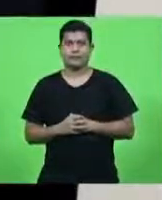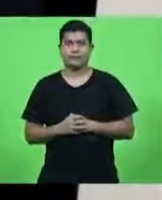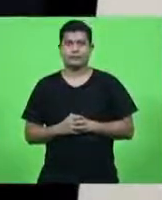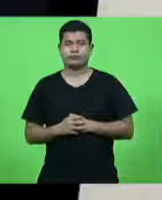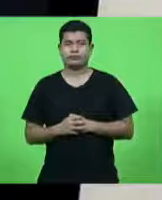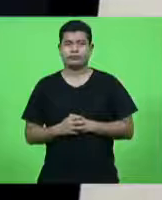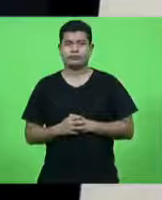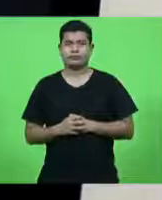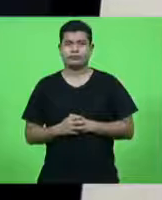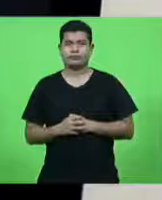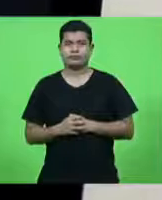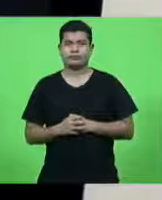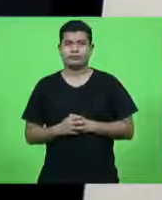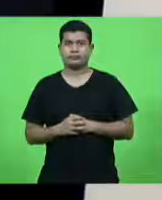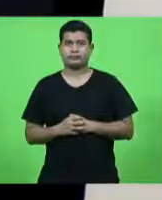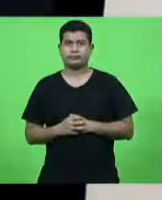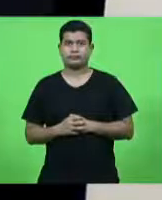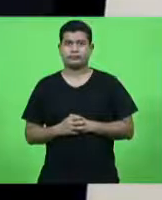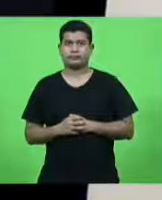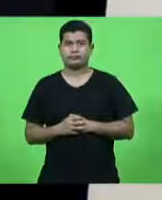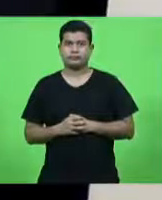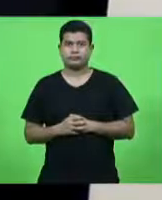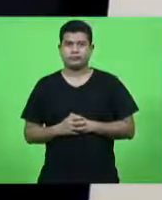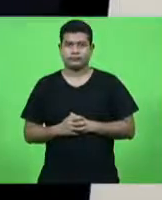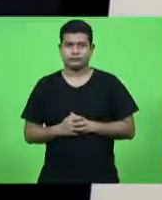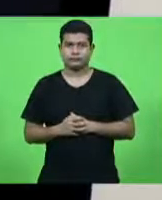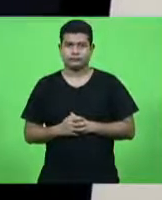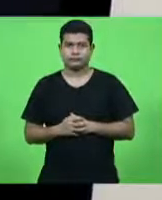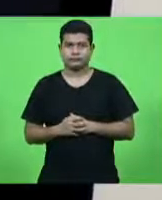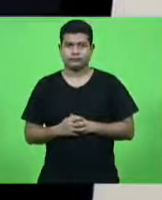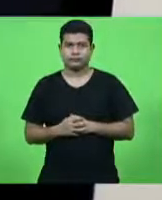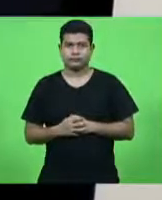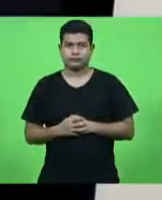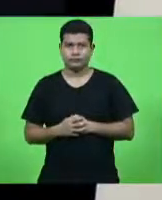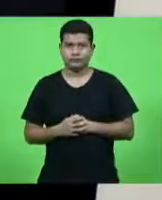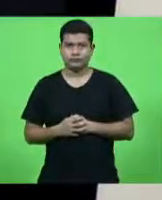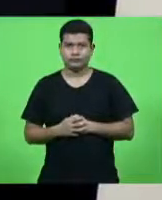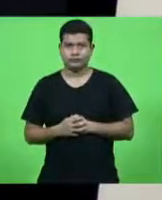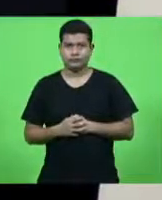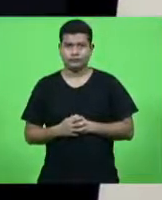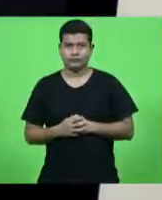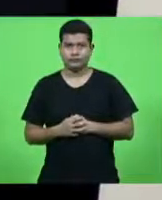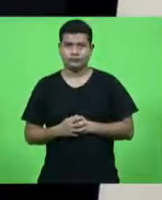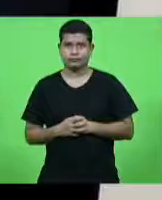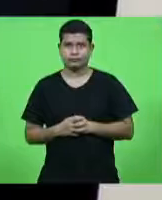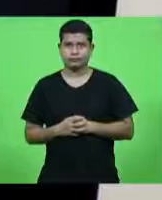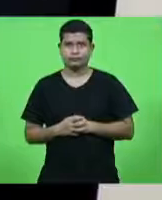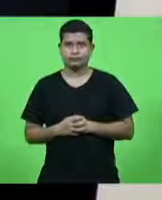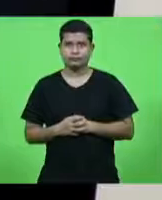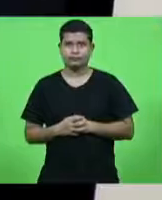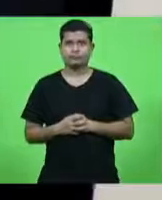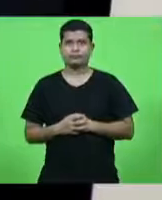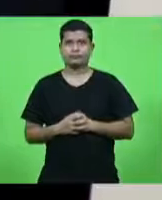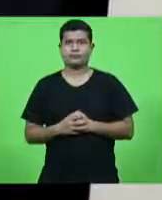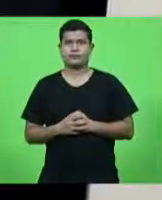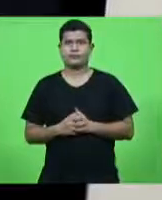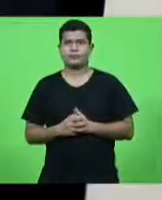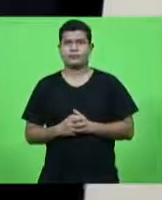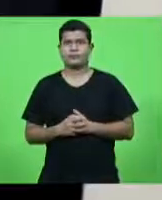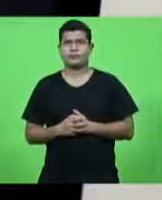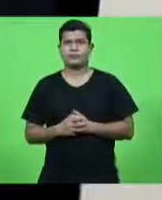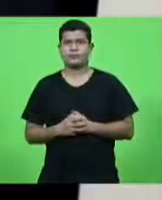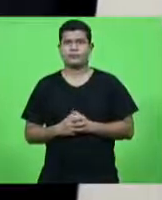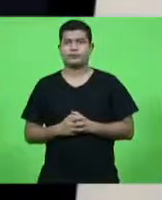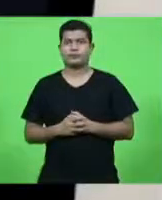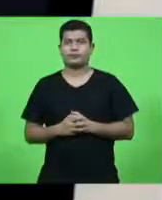que queremos. É o governo que preservou as instituições democráticas e jamais transigiu com autoritarismo.